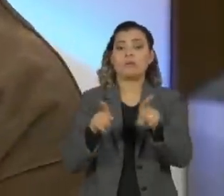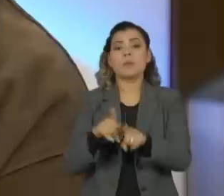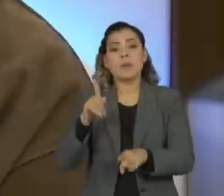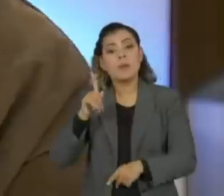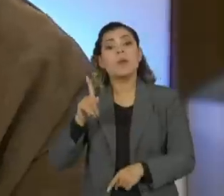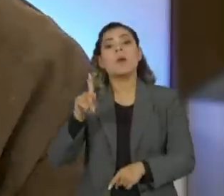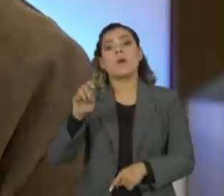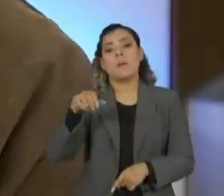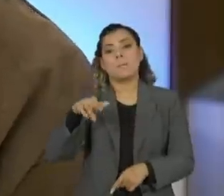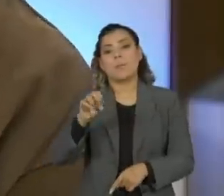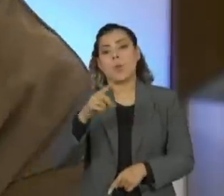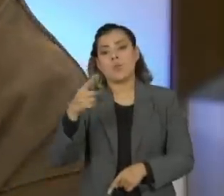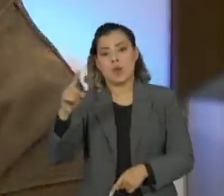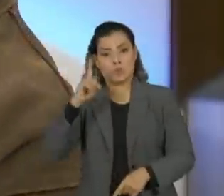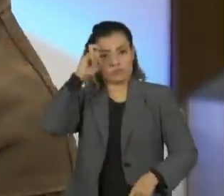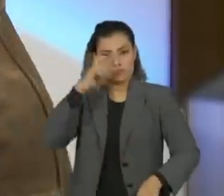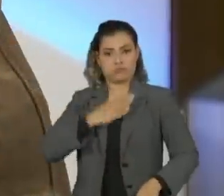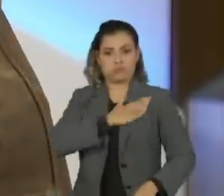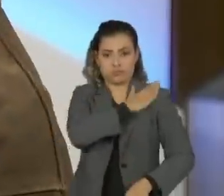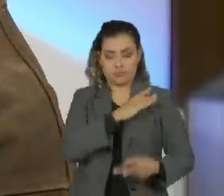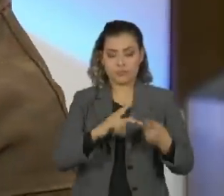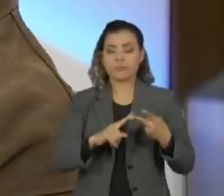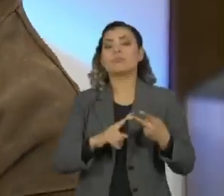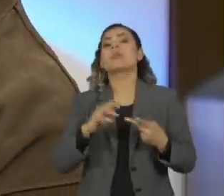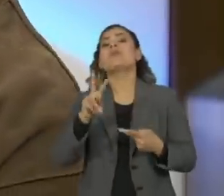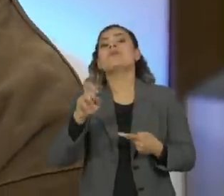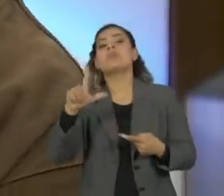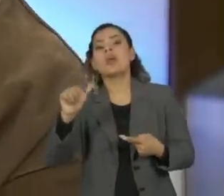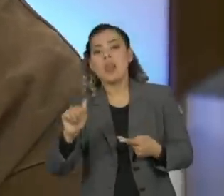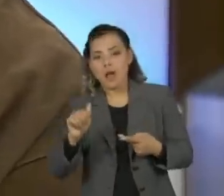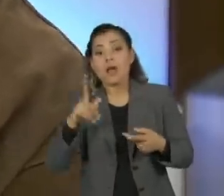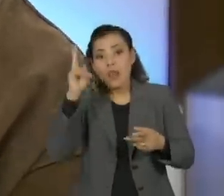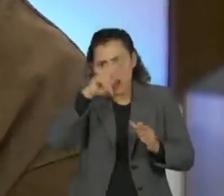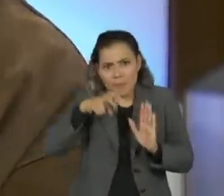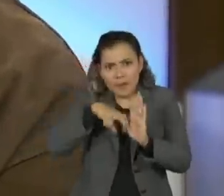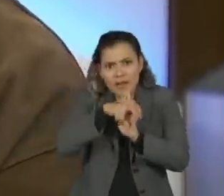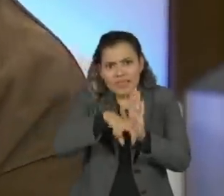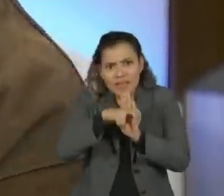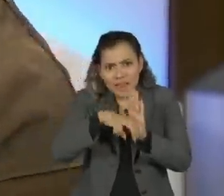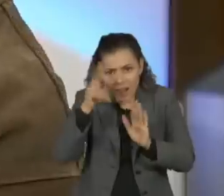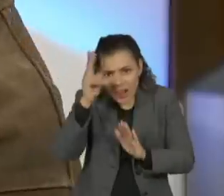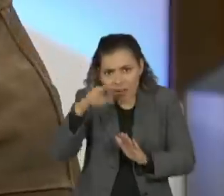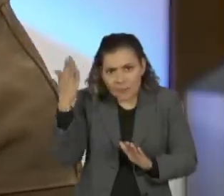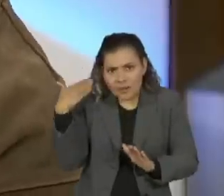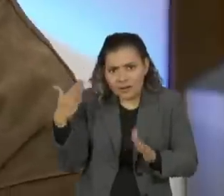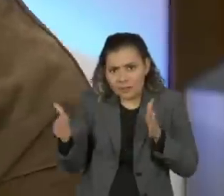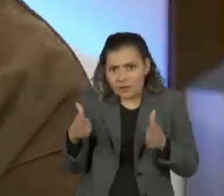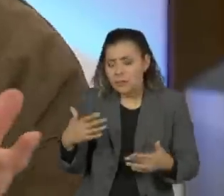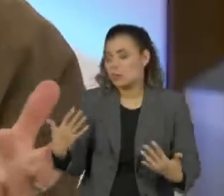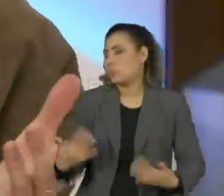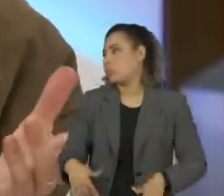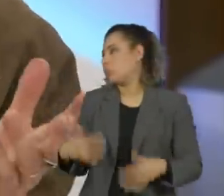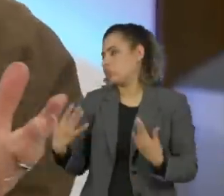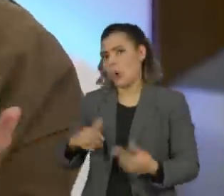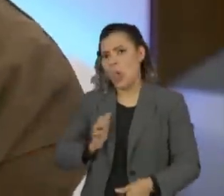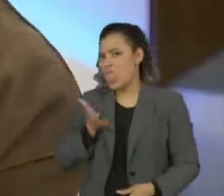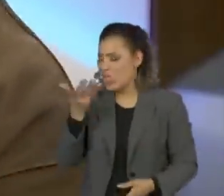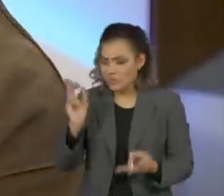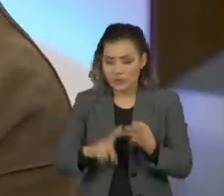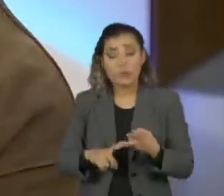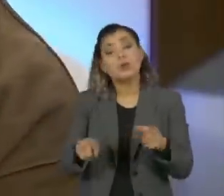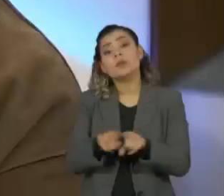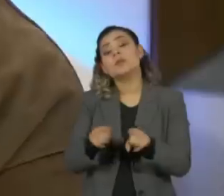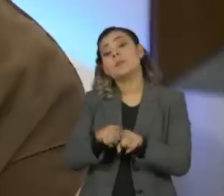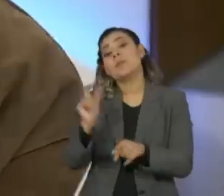Cruz, o Vilas Boas, aquele episódio da cadeira de roda horroroso, né? E um linchamento em que,